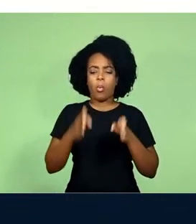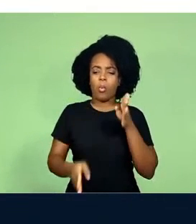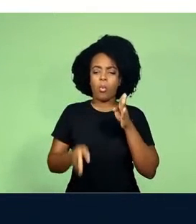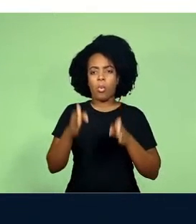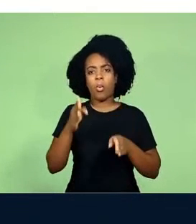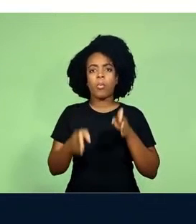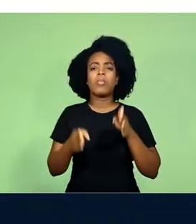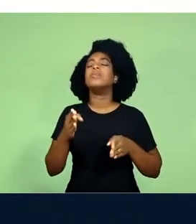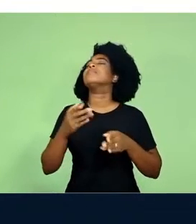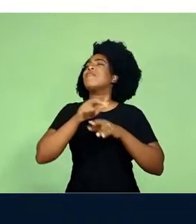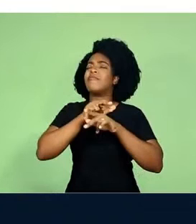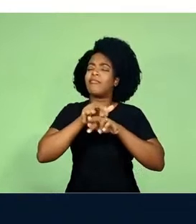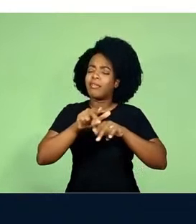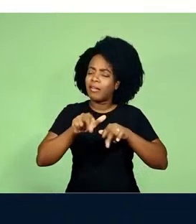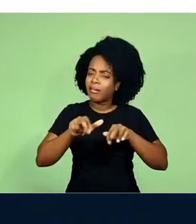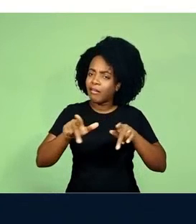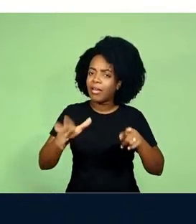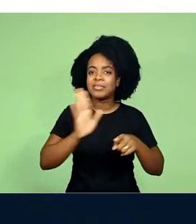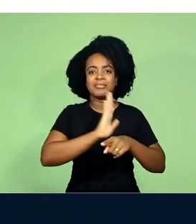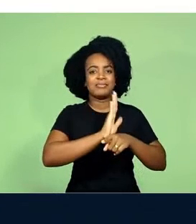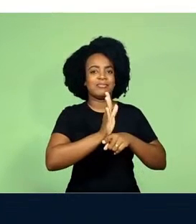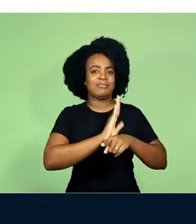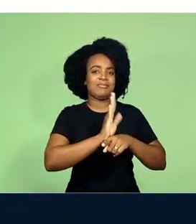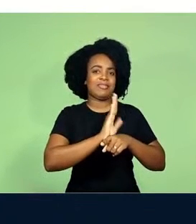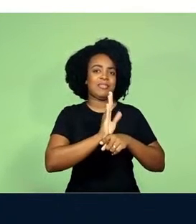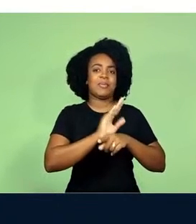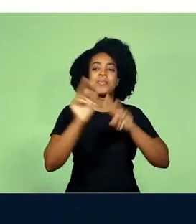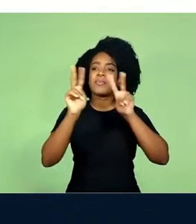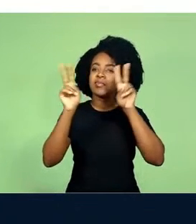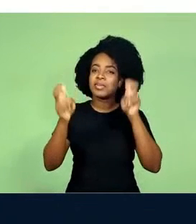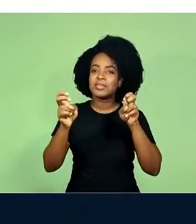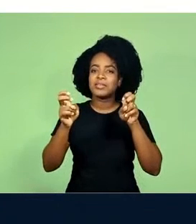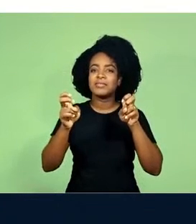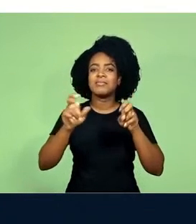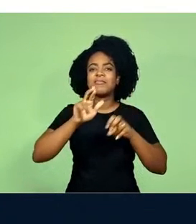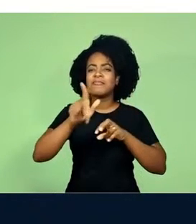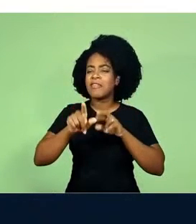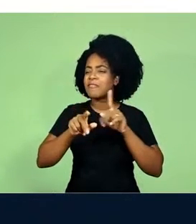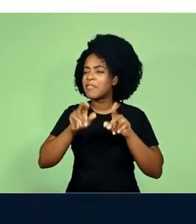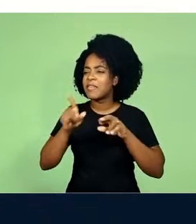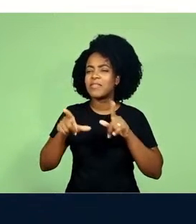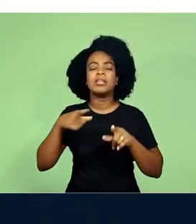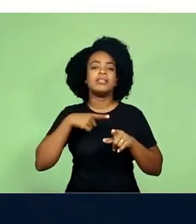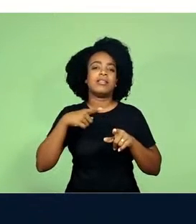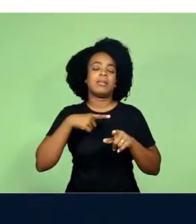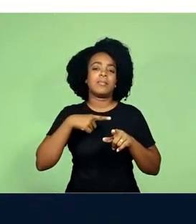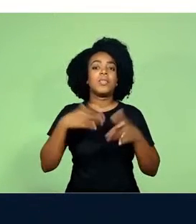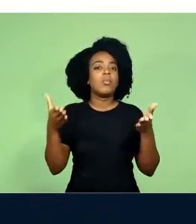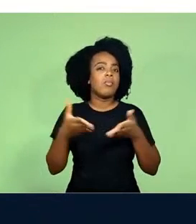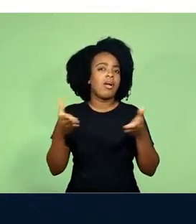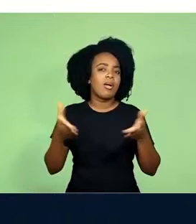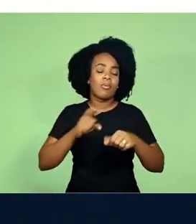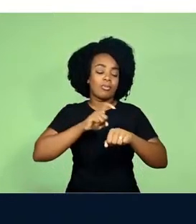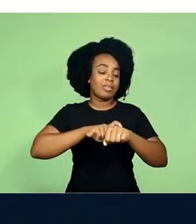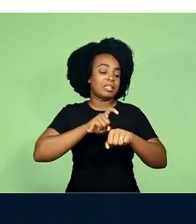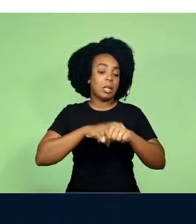Smith. Diversos outros filmes que abordam o tema das suas formas, de modo que não é possível